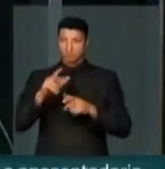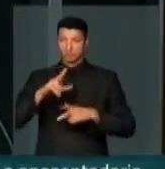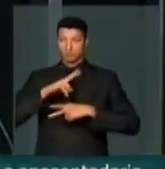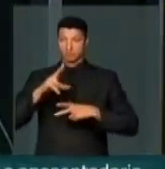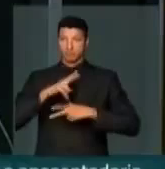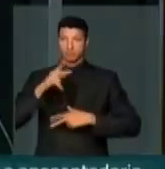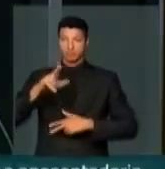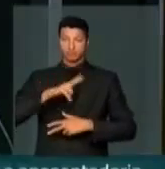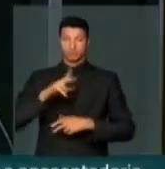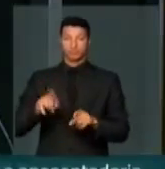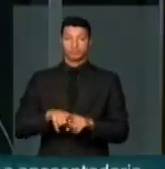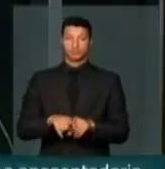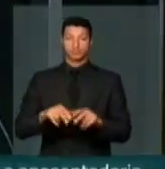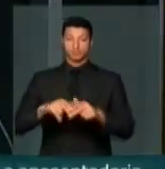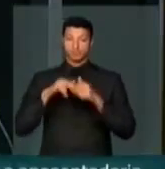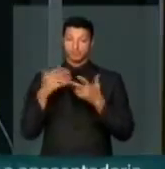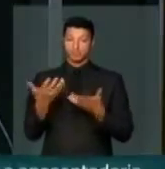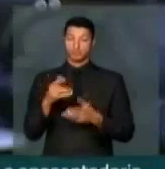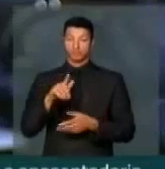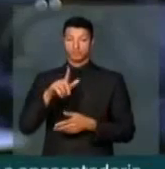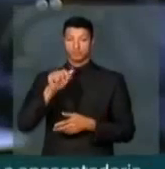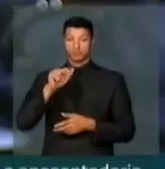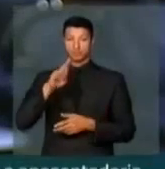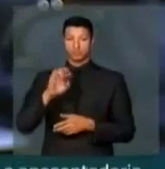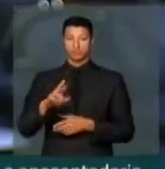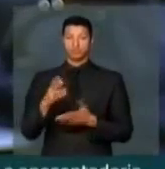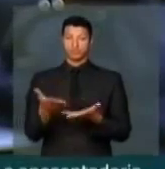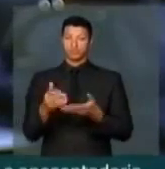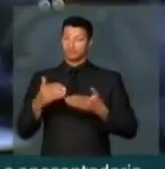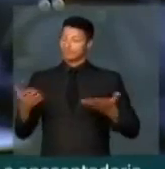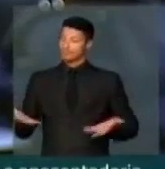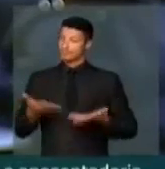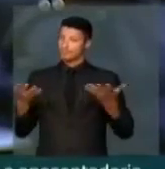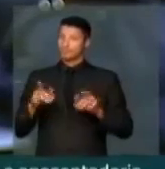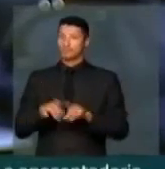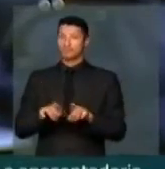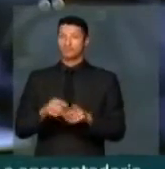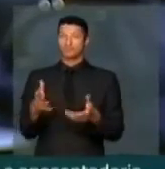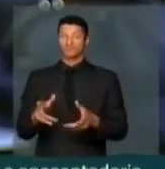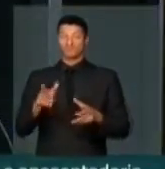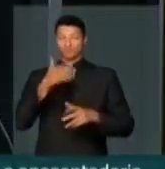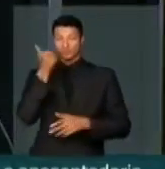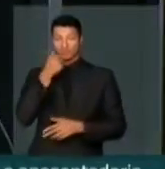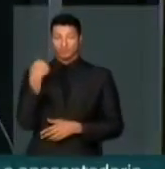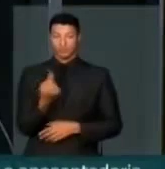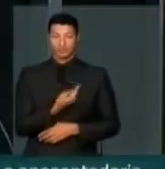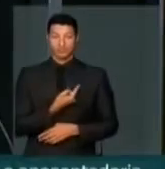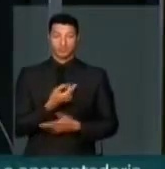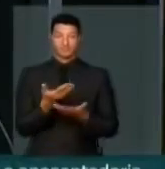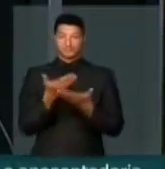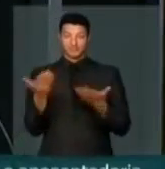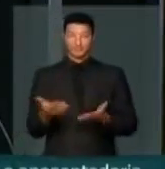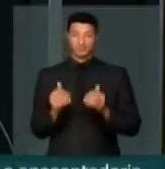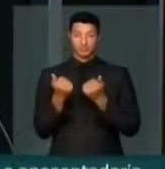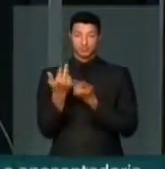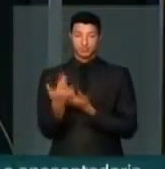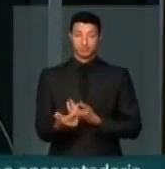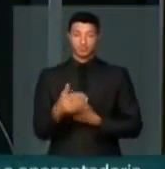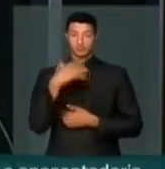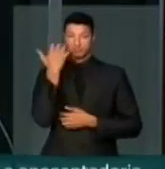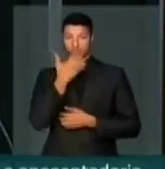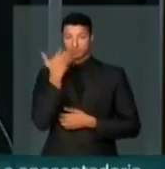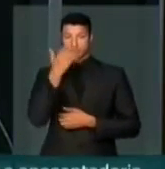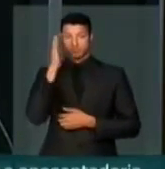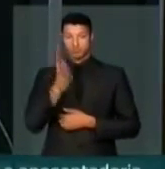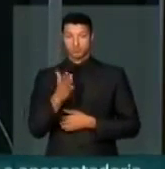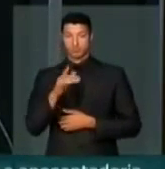privados e particulares. Portanto, querido Glauber, você nos engrandece, você nos melhora, você, como cantor